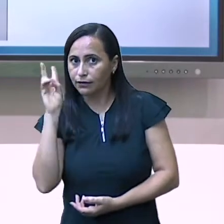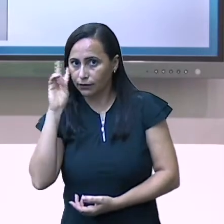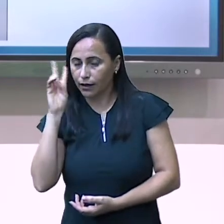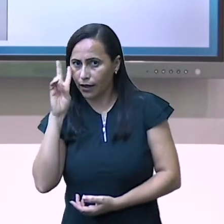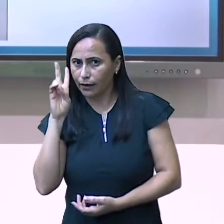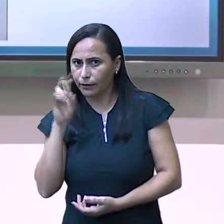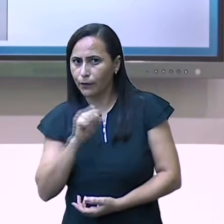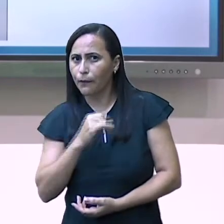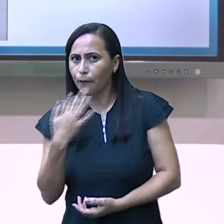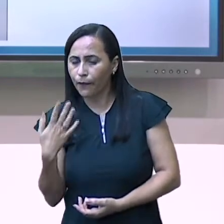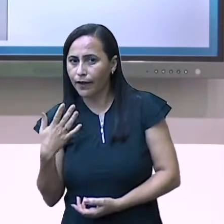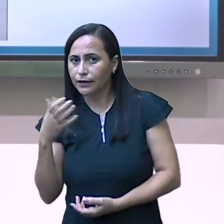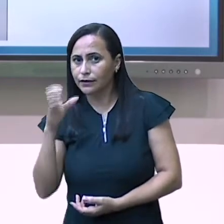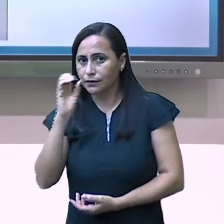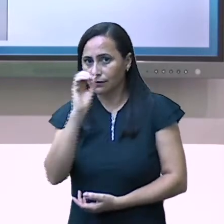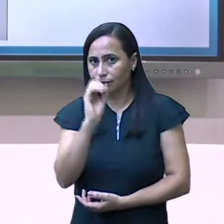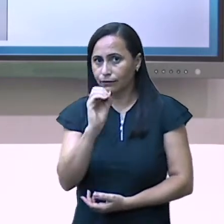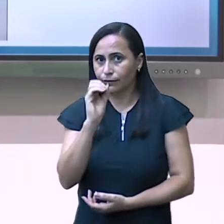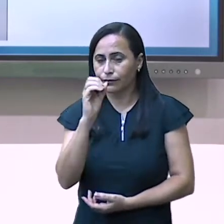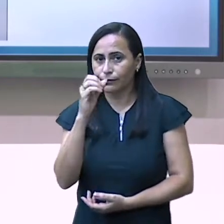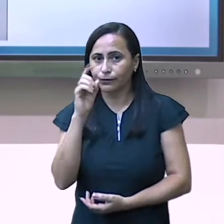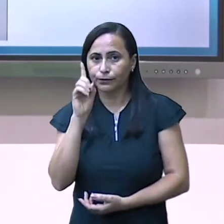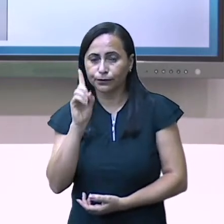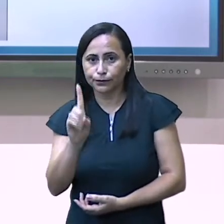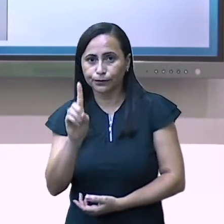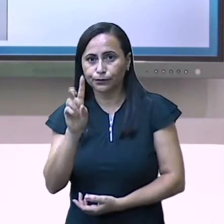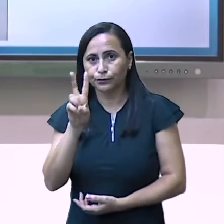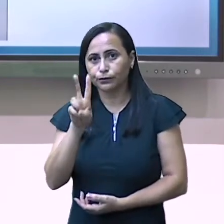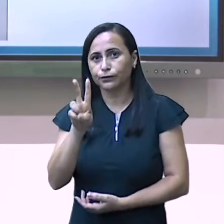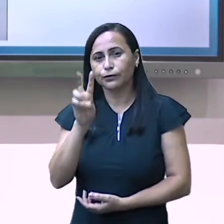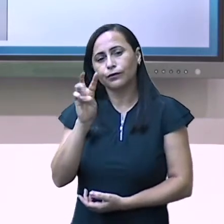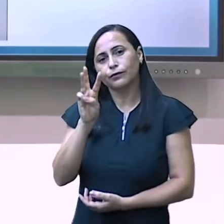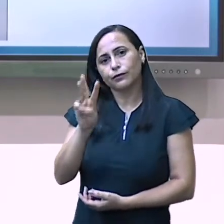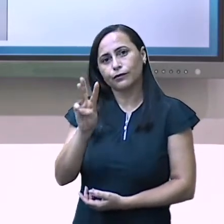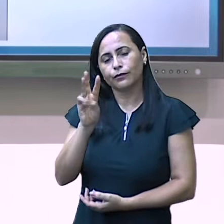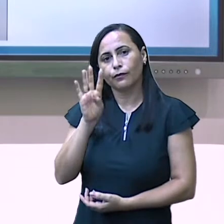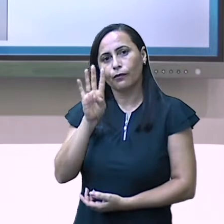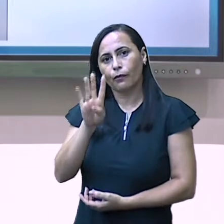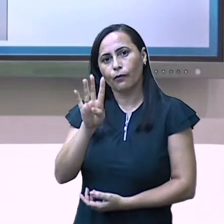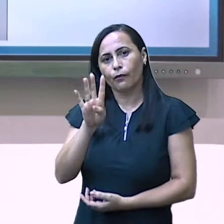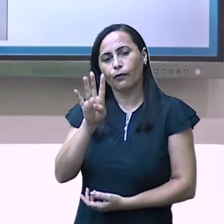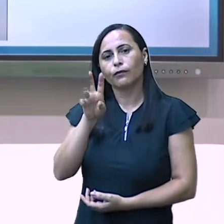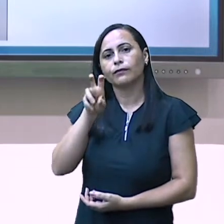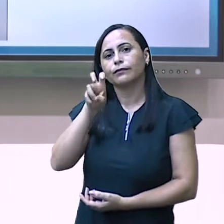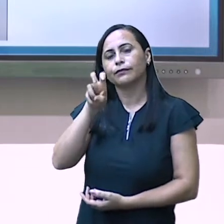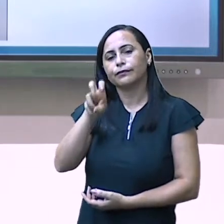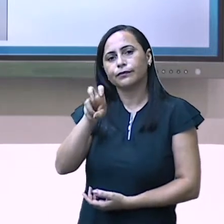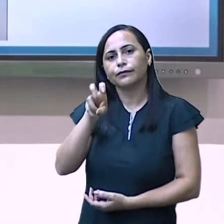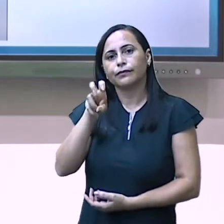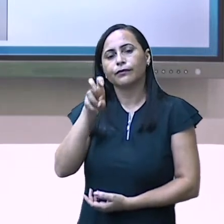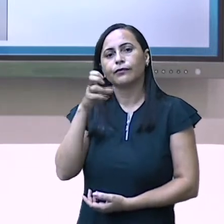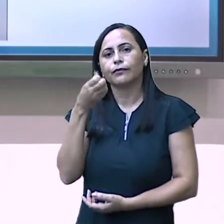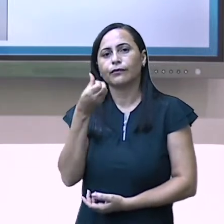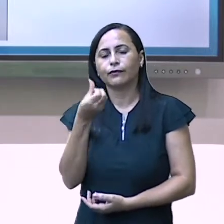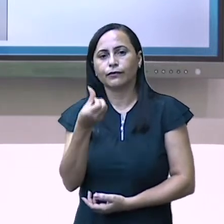1, 2, 3, 4,